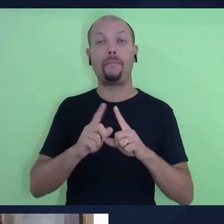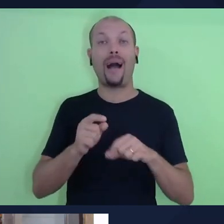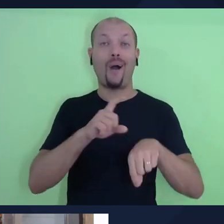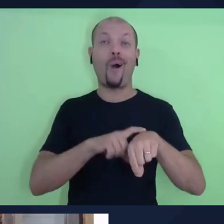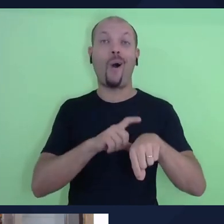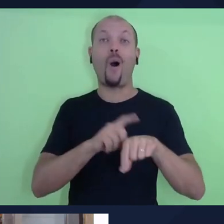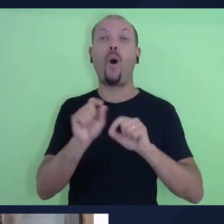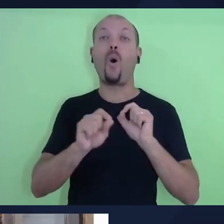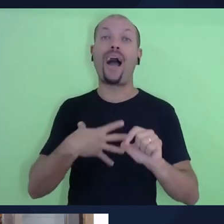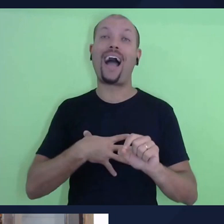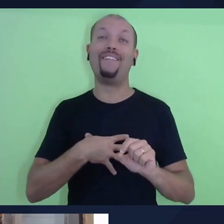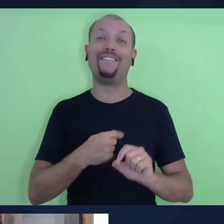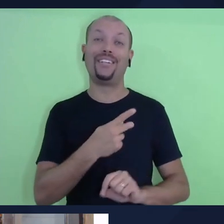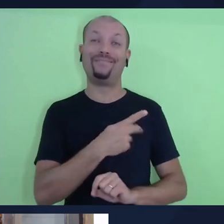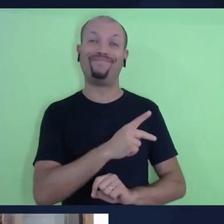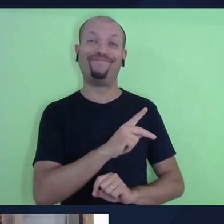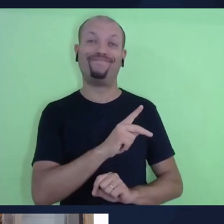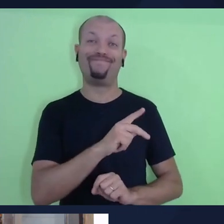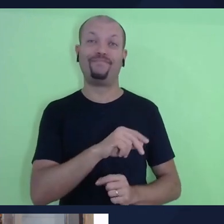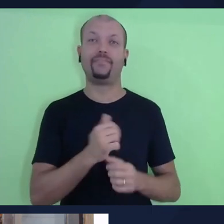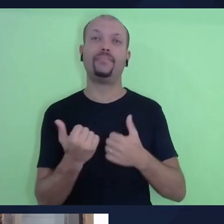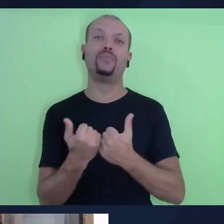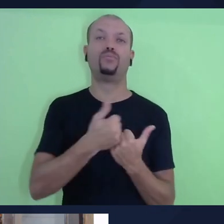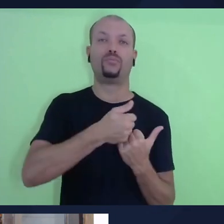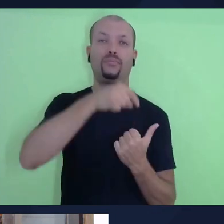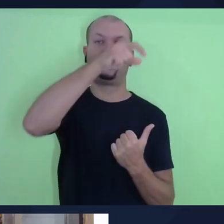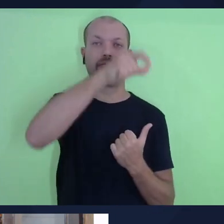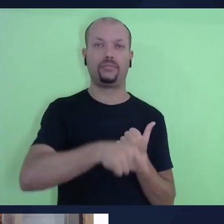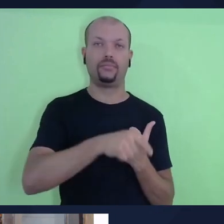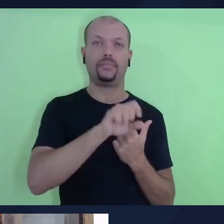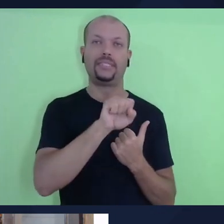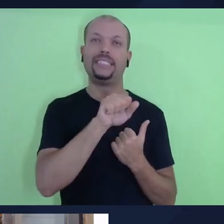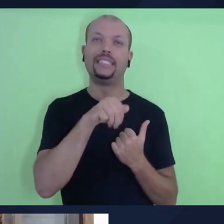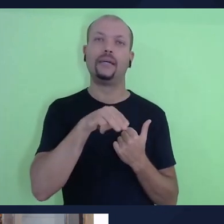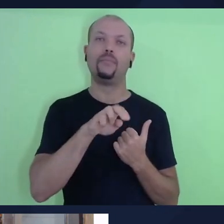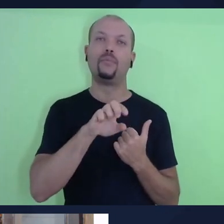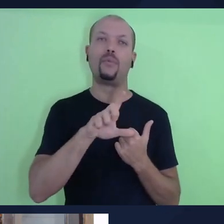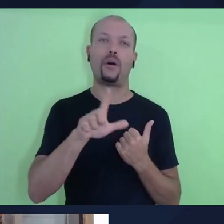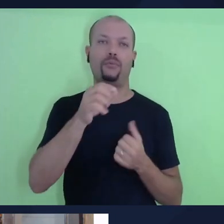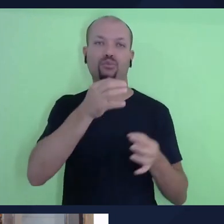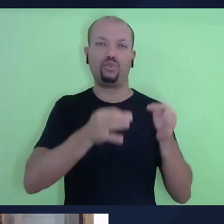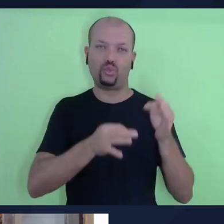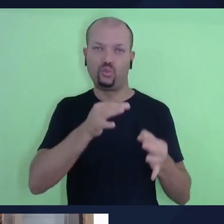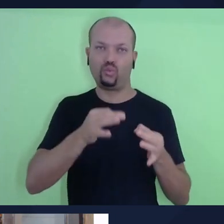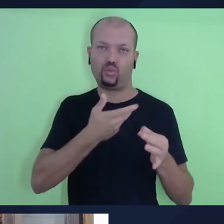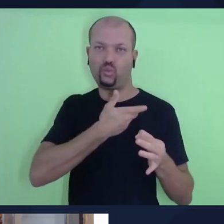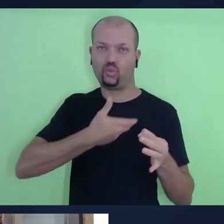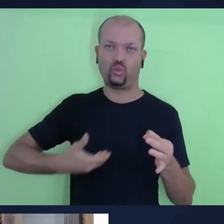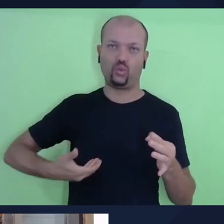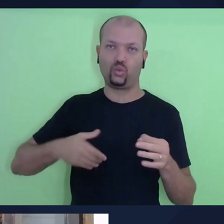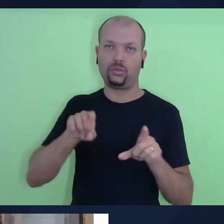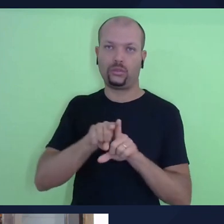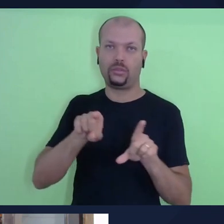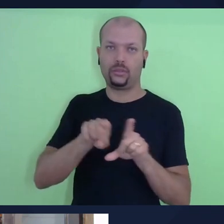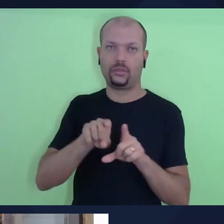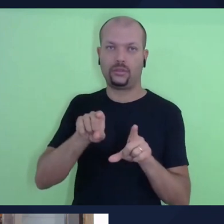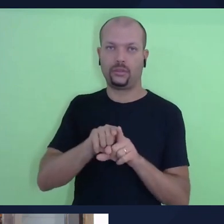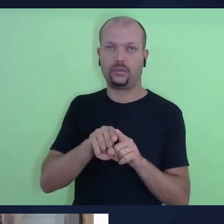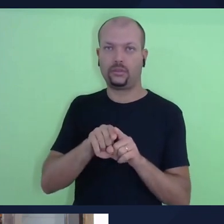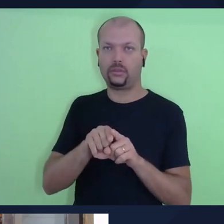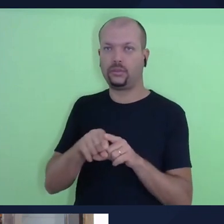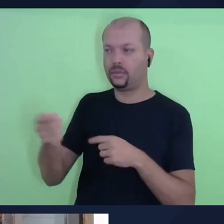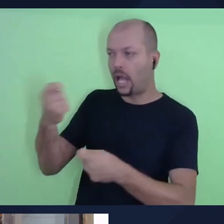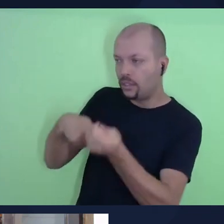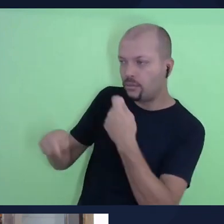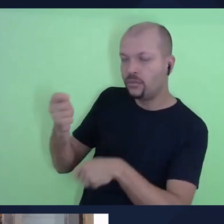filhos vão assumindo esse papel de julgar e de governar, de certa forma, né, de deliberar sobre